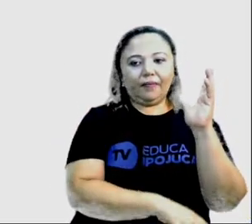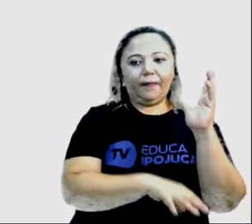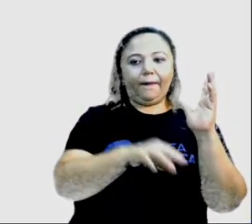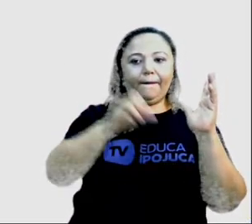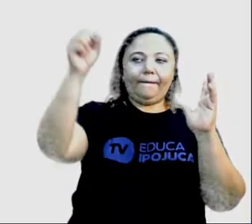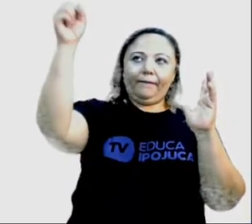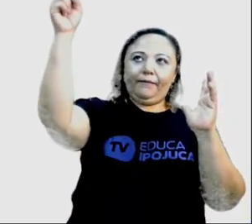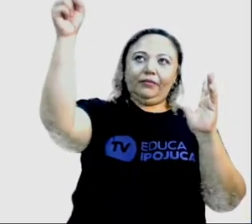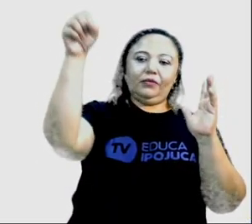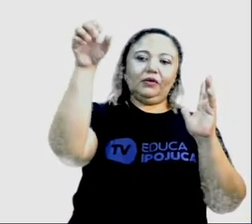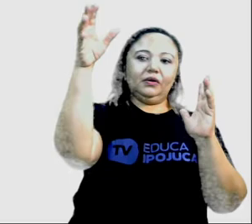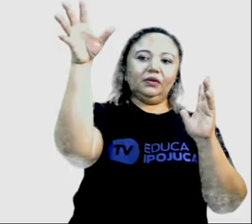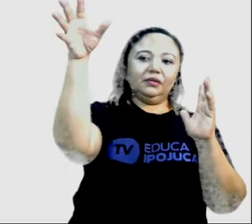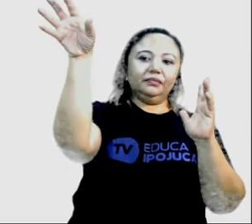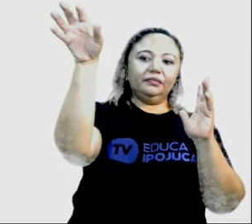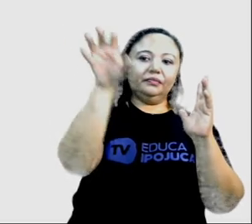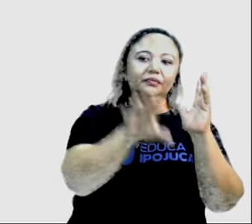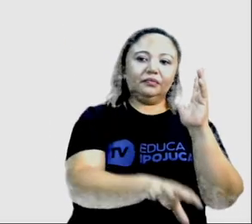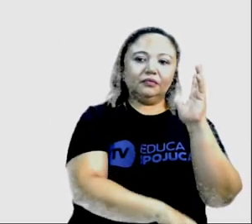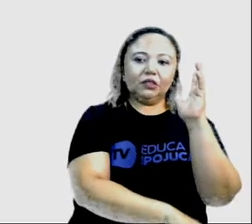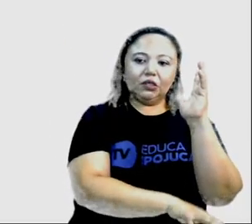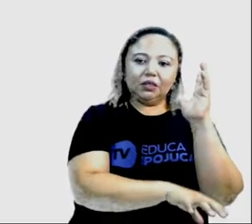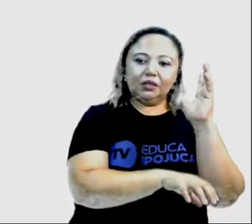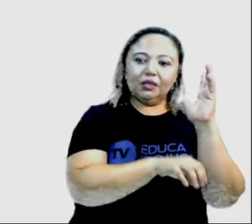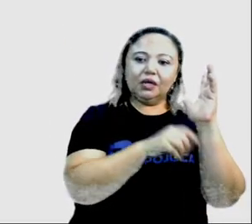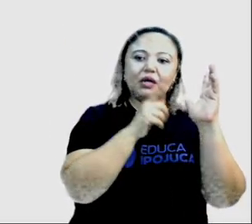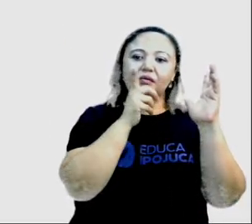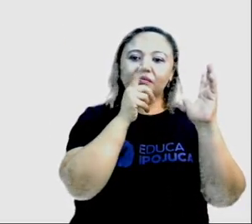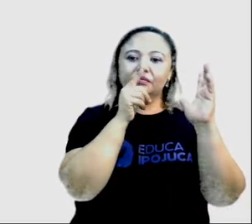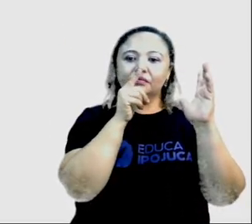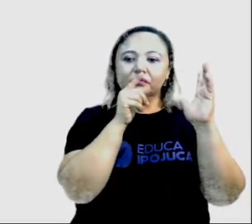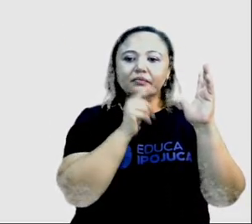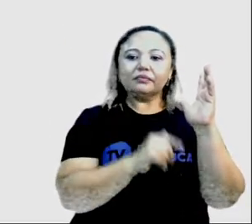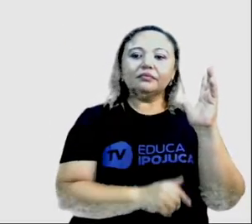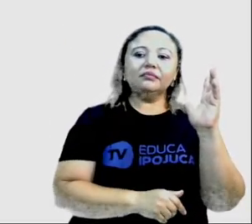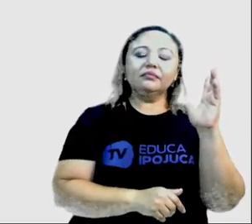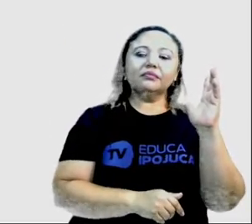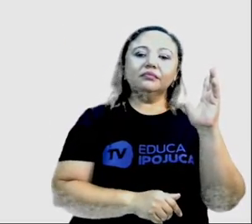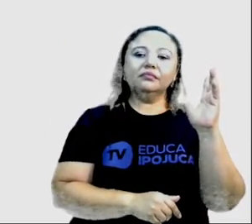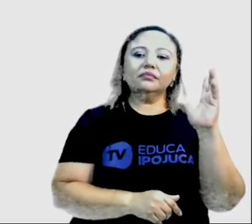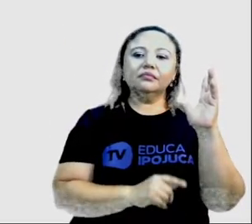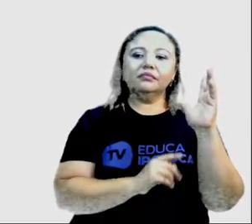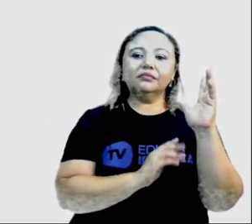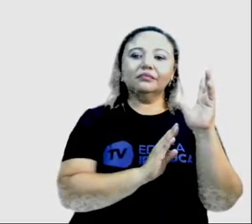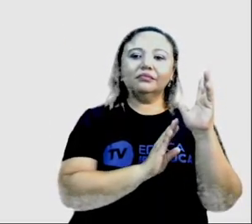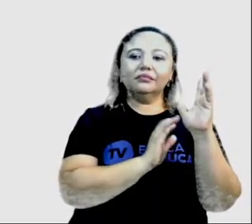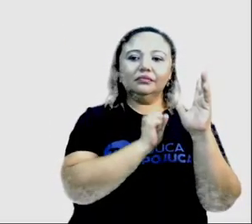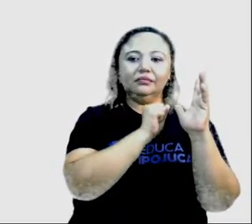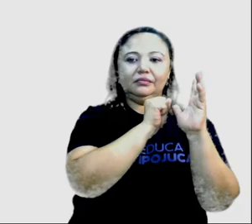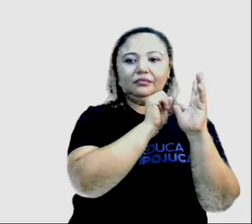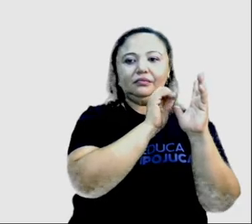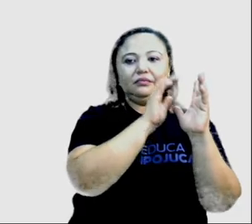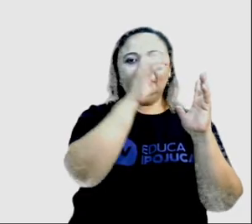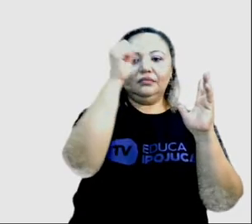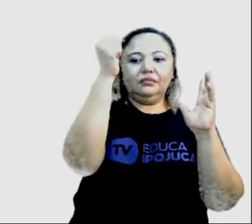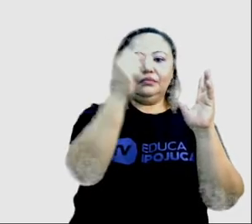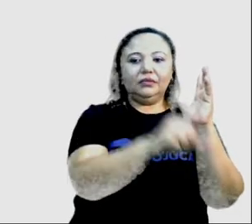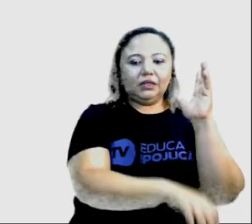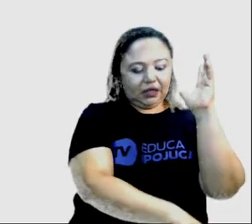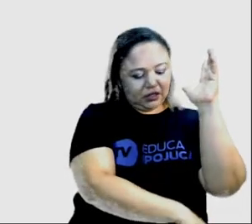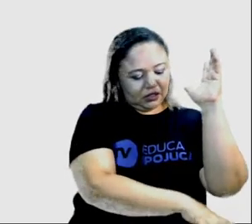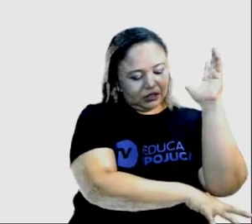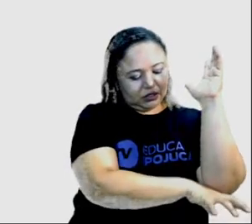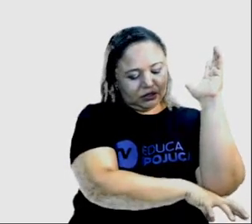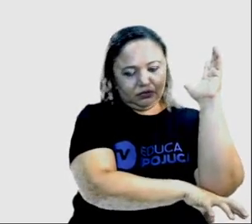plantas, tá? Juntamente com a água e através da raiz, né?